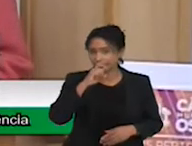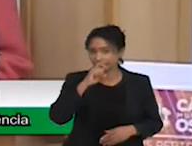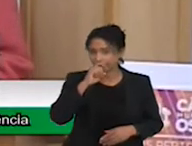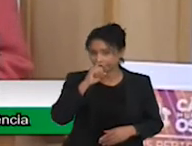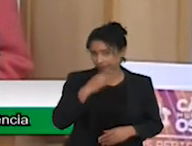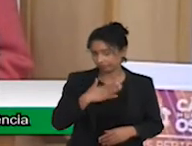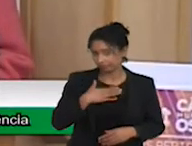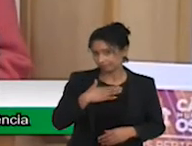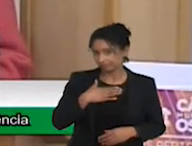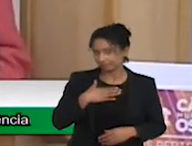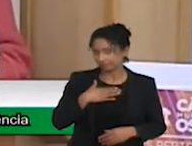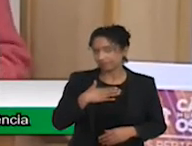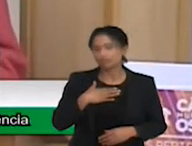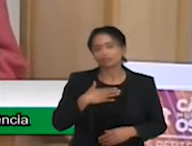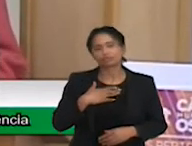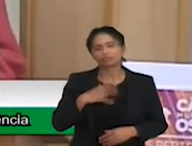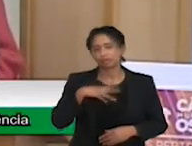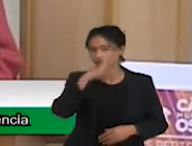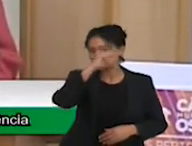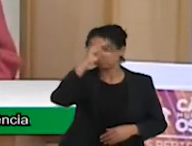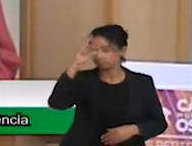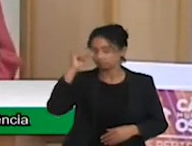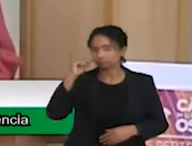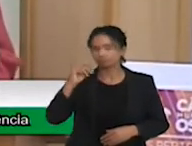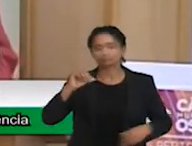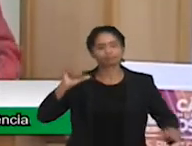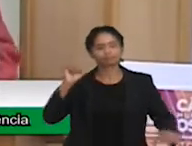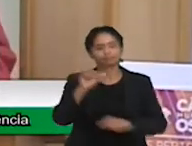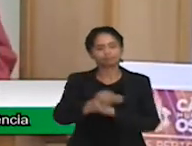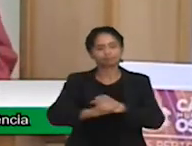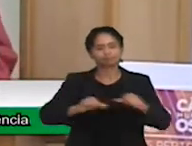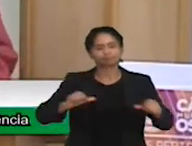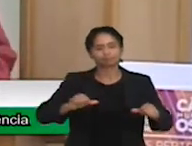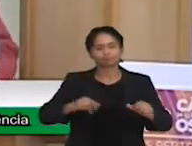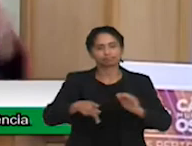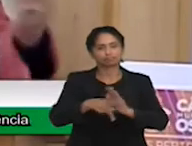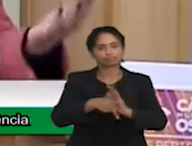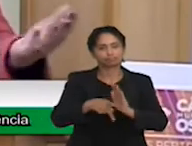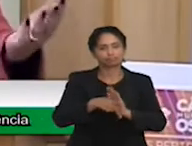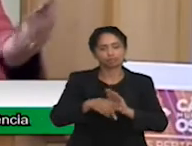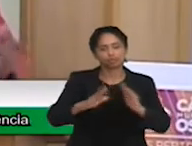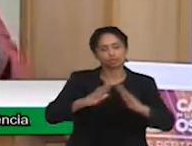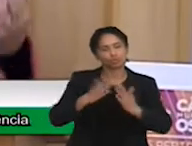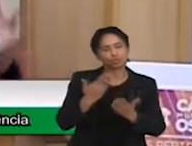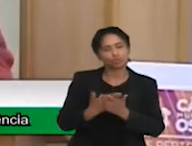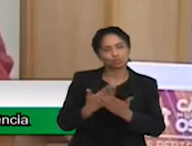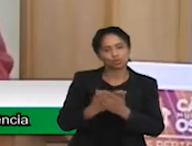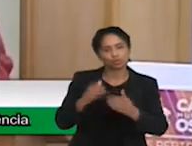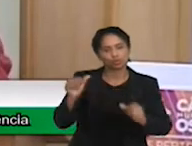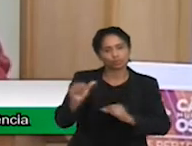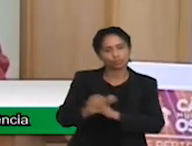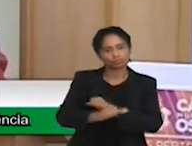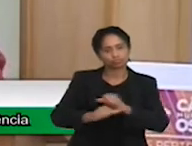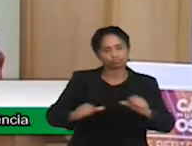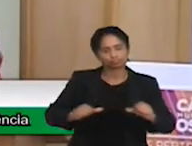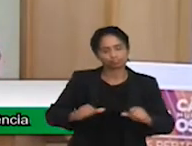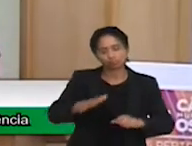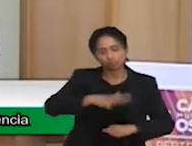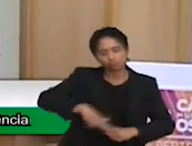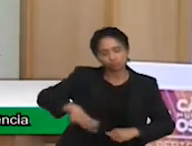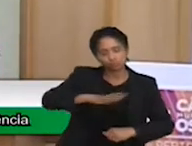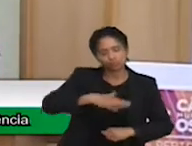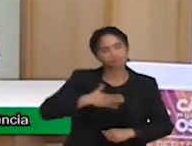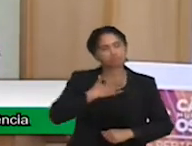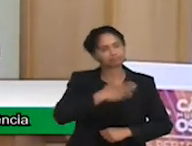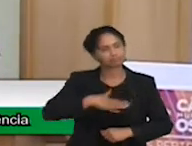prefeitos, na época, uma escola especial, no Parque Chico Mendes, que era um ambiente extremamente agradável para